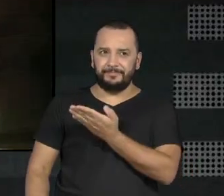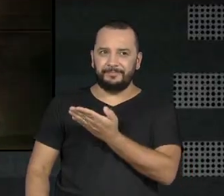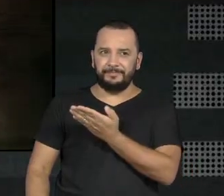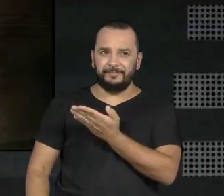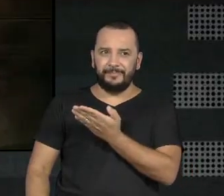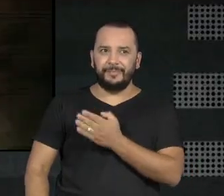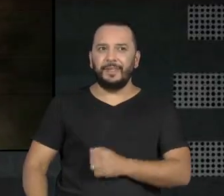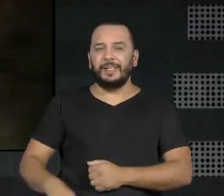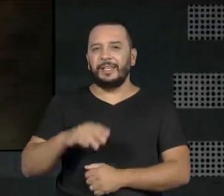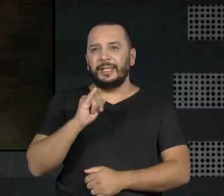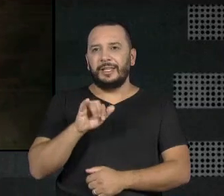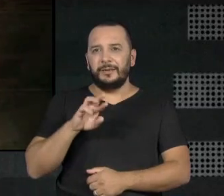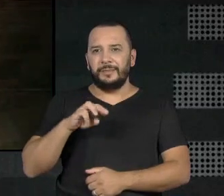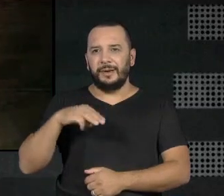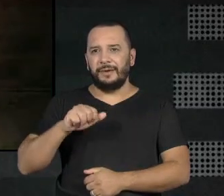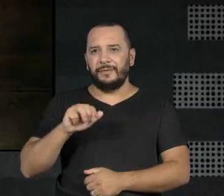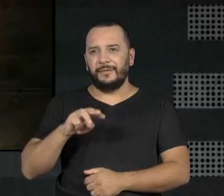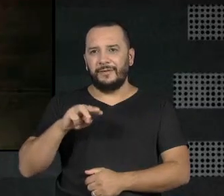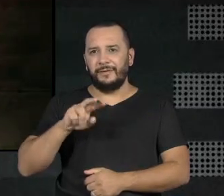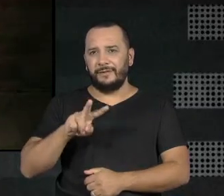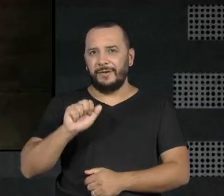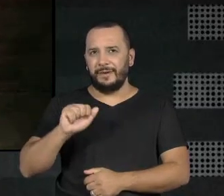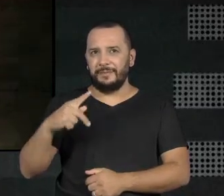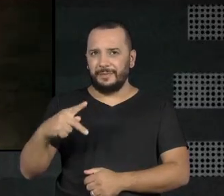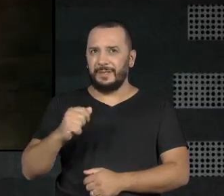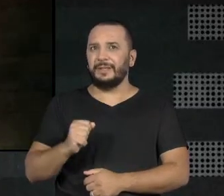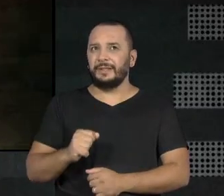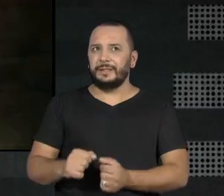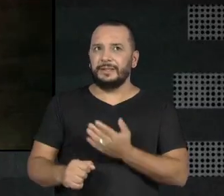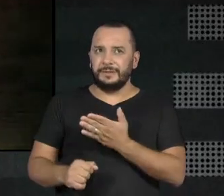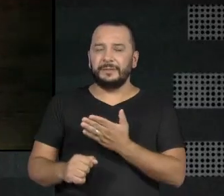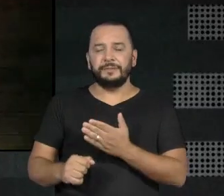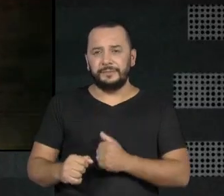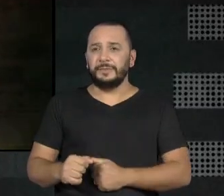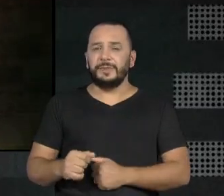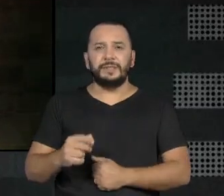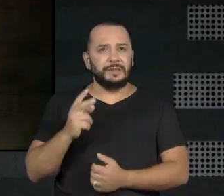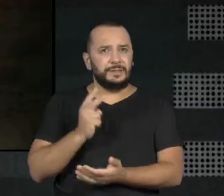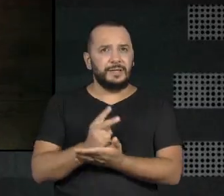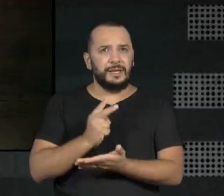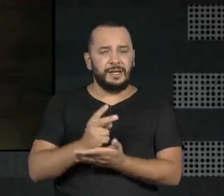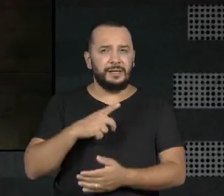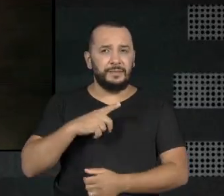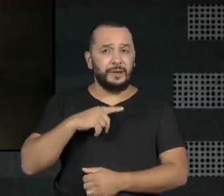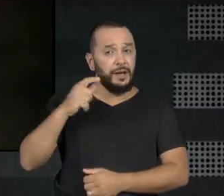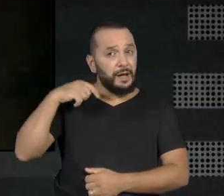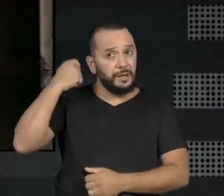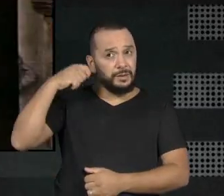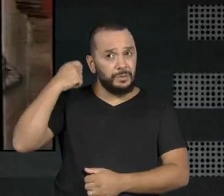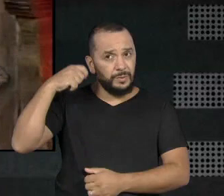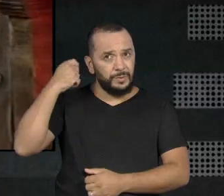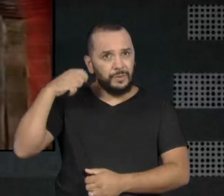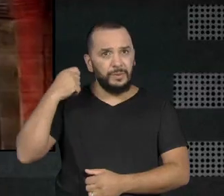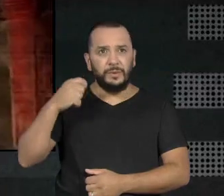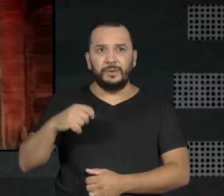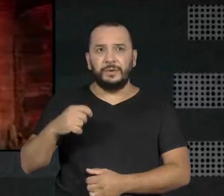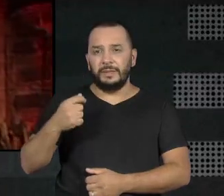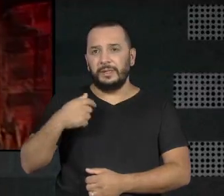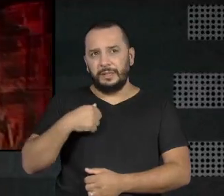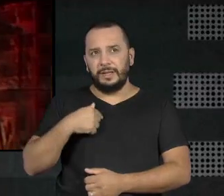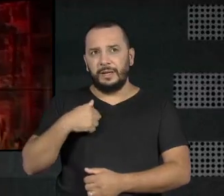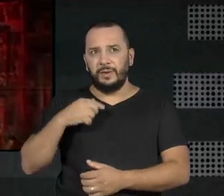regime, é o teatro. E contracionado com um ator e a mesma literatura minha, a mesma paixão pelo palco.